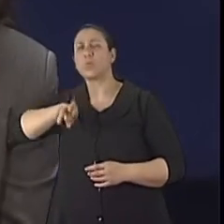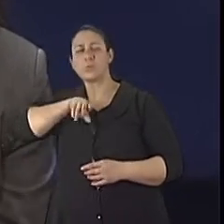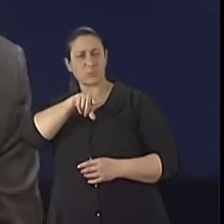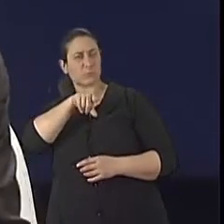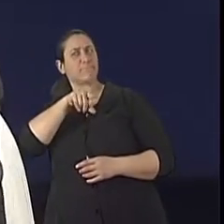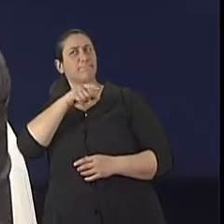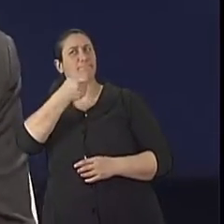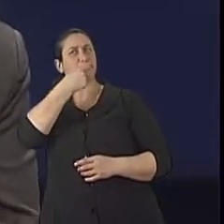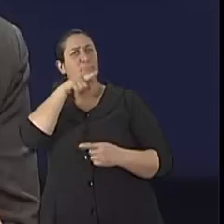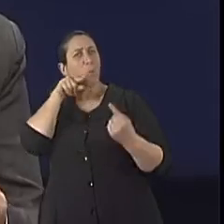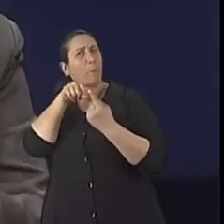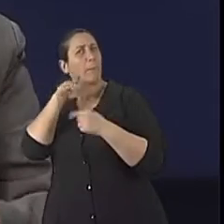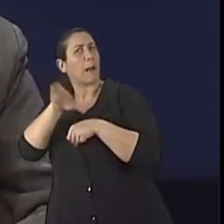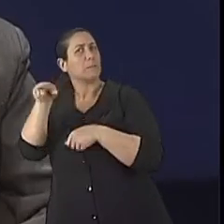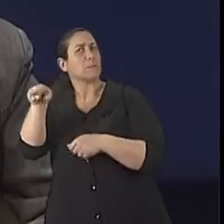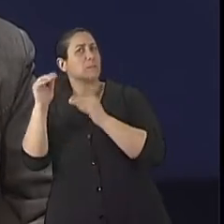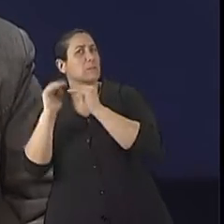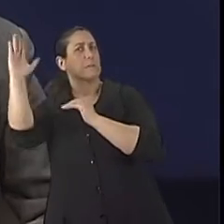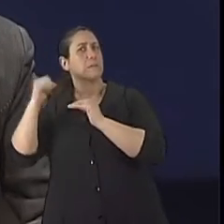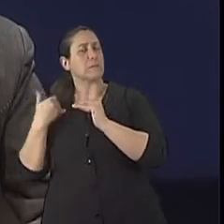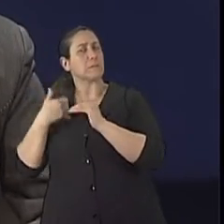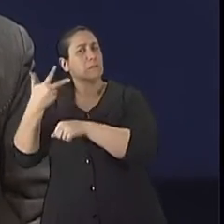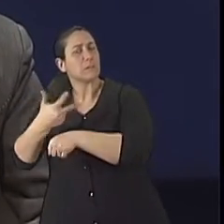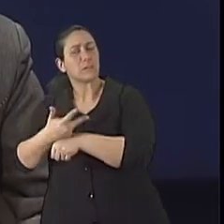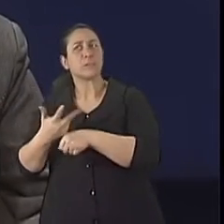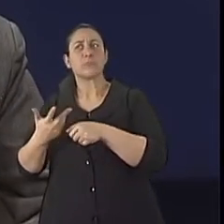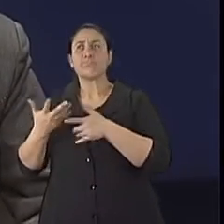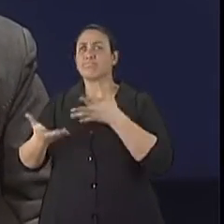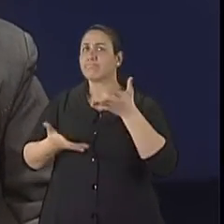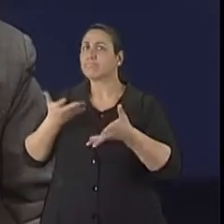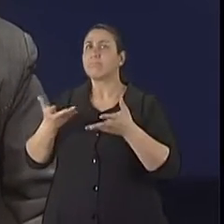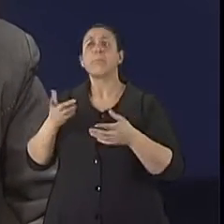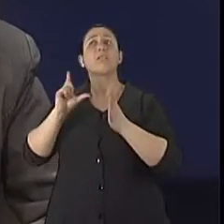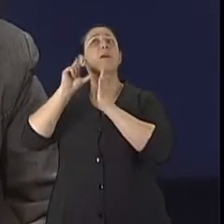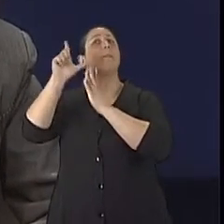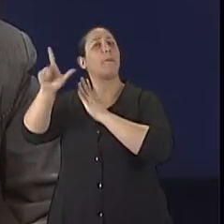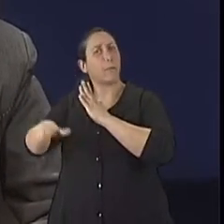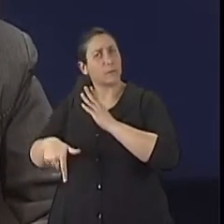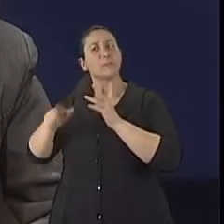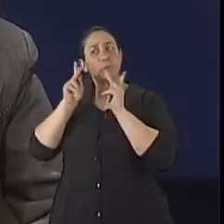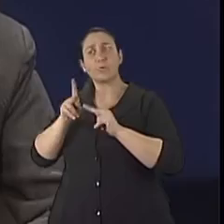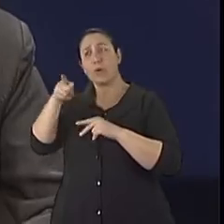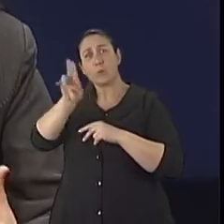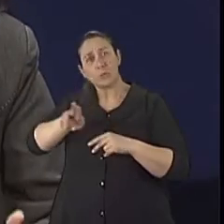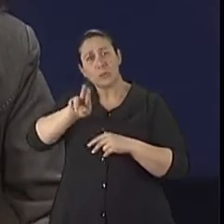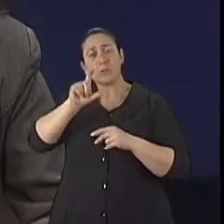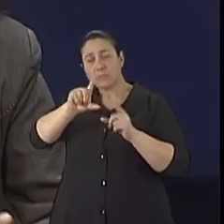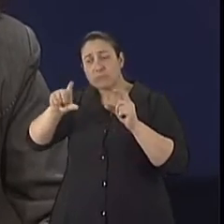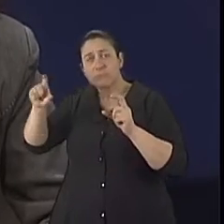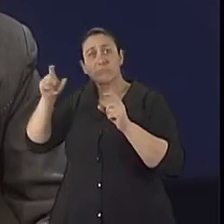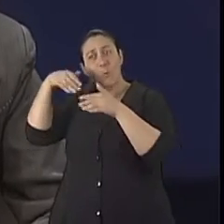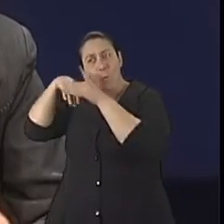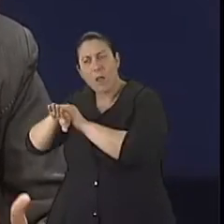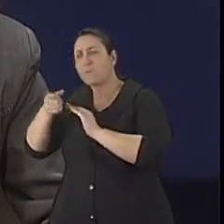observar exatamente como é, né, o efeito do medicamento no idoso, que depois vai ser utilizado pelo idoso, e que depois de um